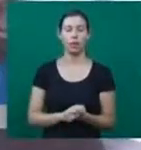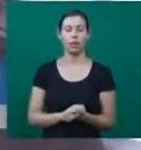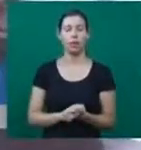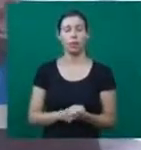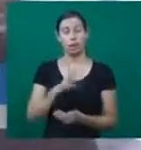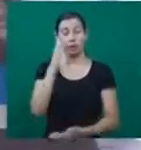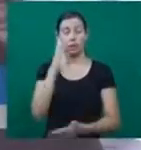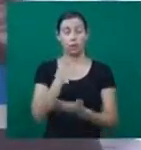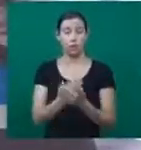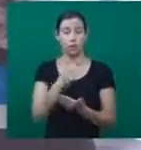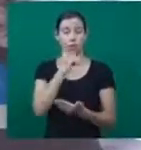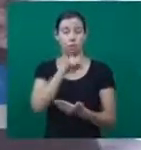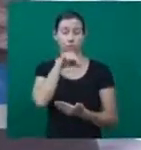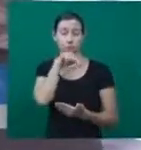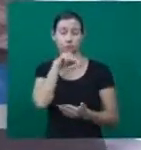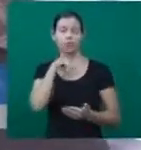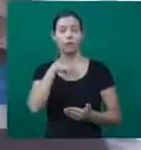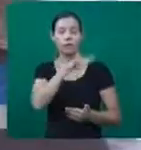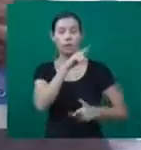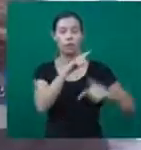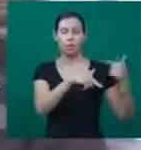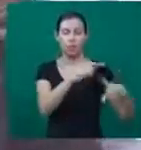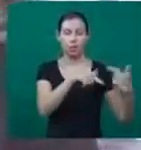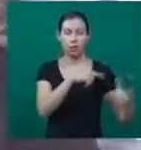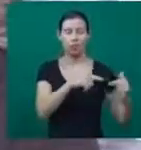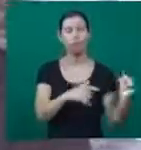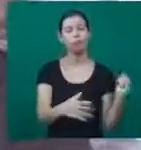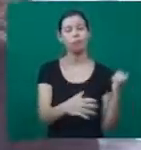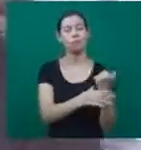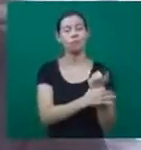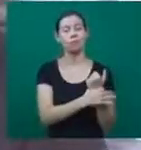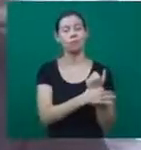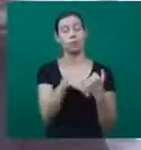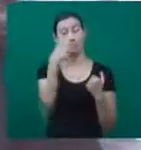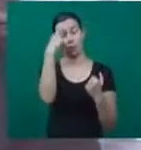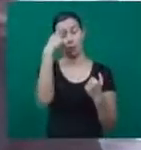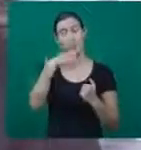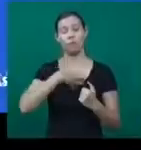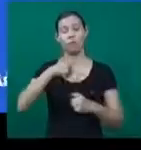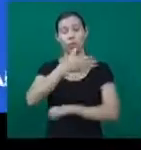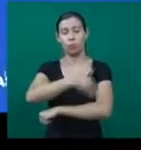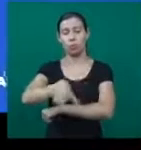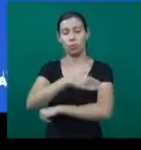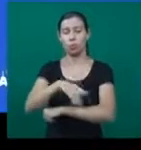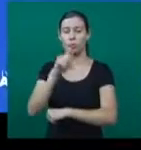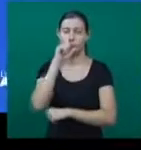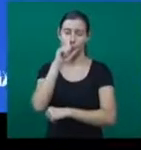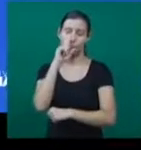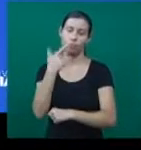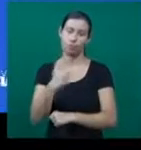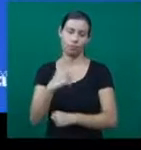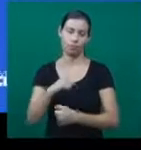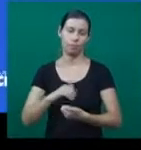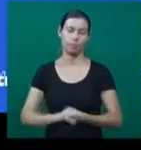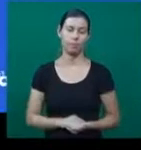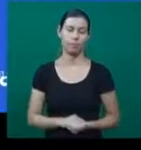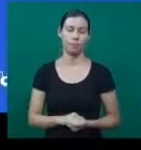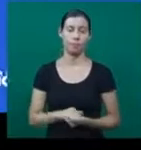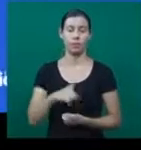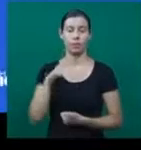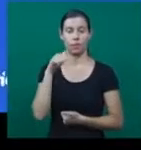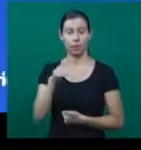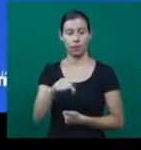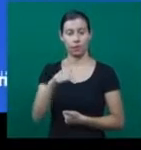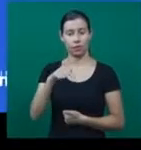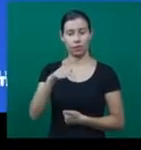aqui, ela vai trabalhar com segurança porque essa criança não está em situação de risco na rua. No momento, sete NECAs estão em